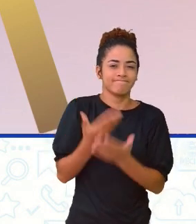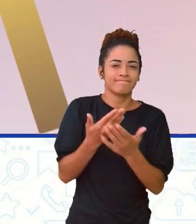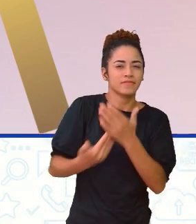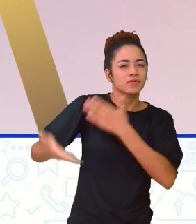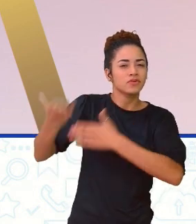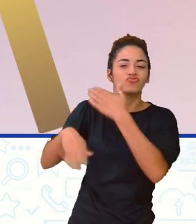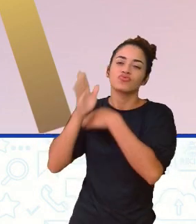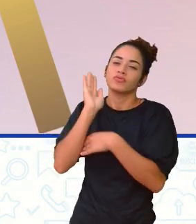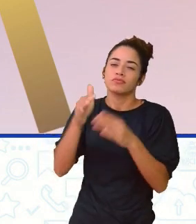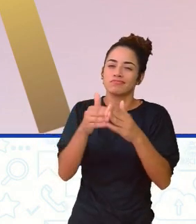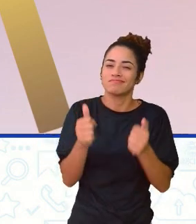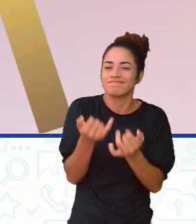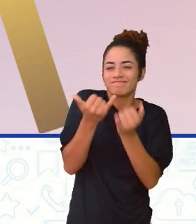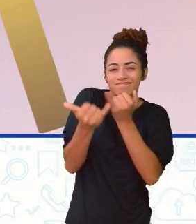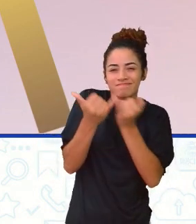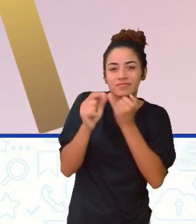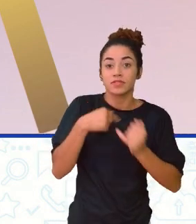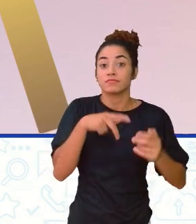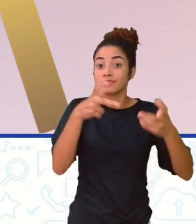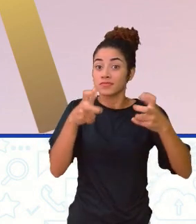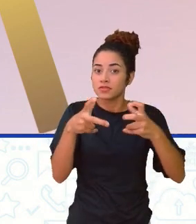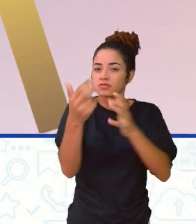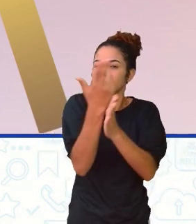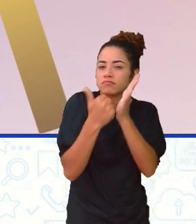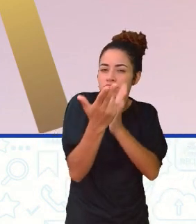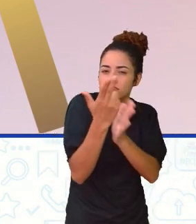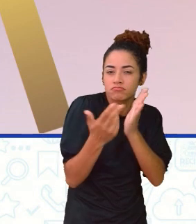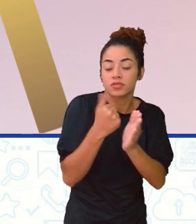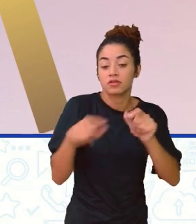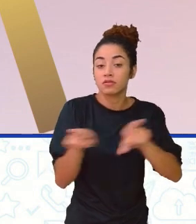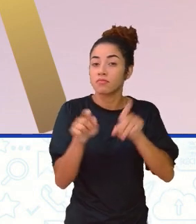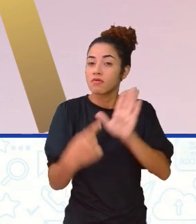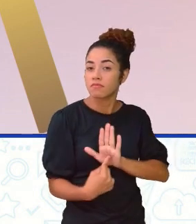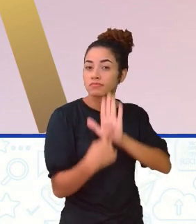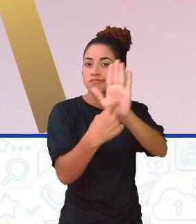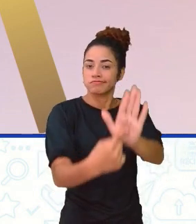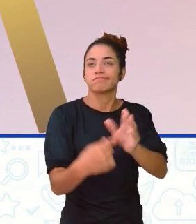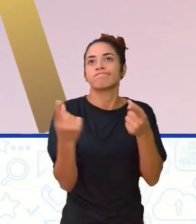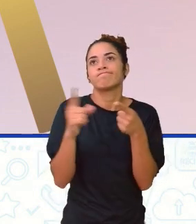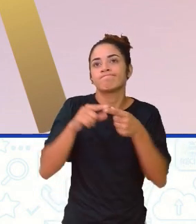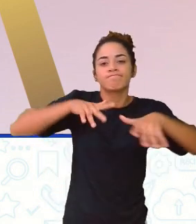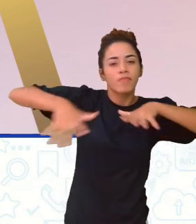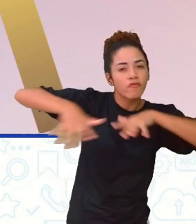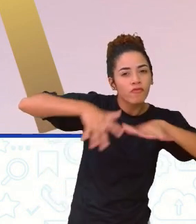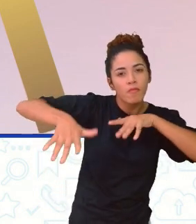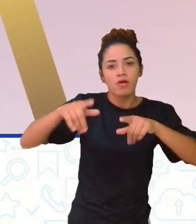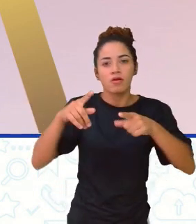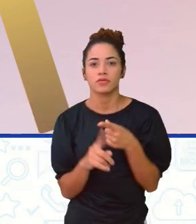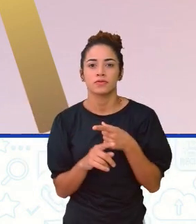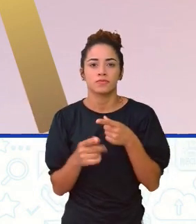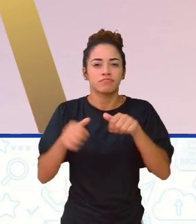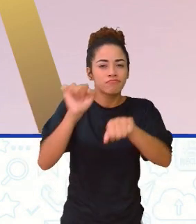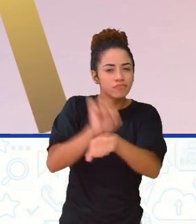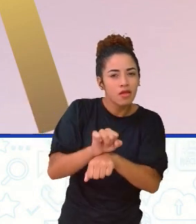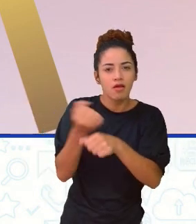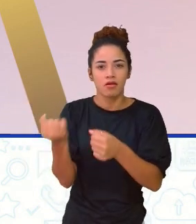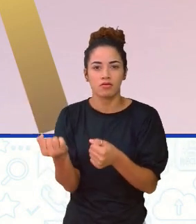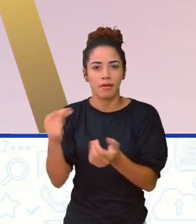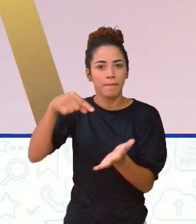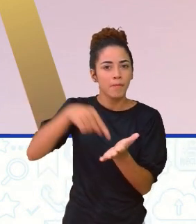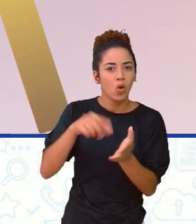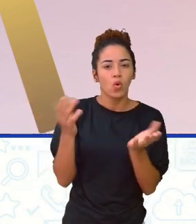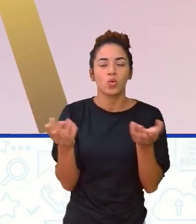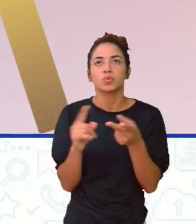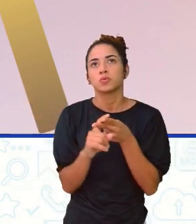algo bem parecido. Onde vocês tinham que desenhar e apresentar a questão de movimento, de repouso, de ponto, não é?